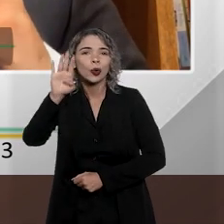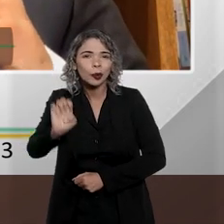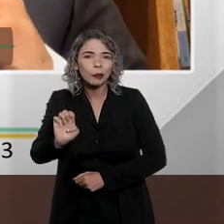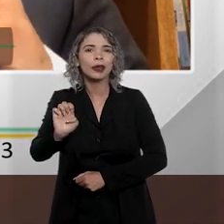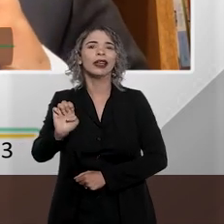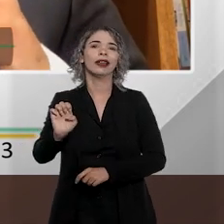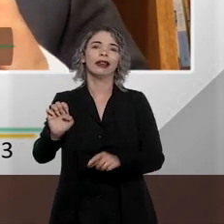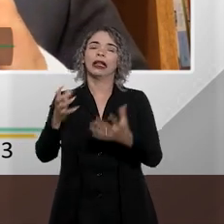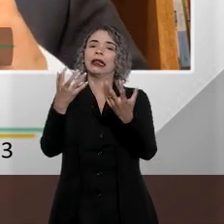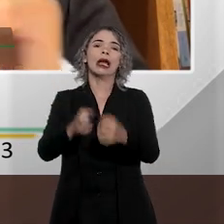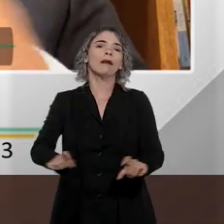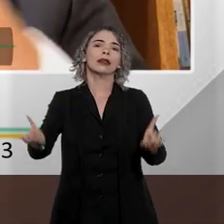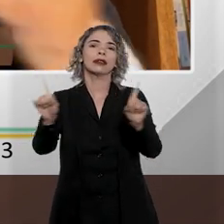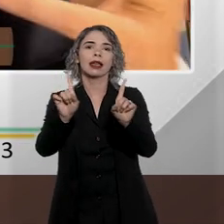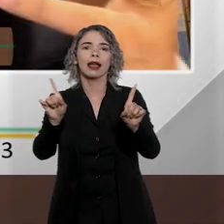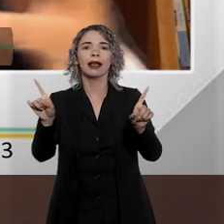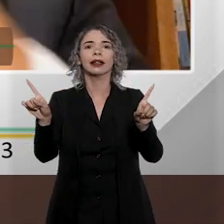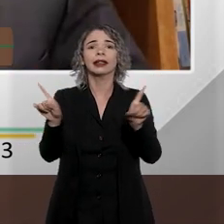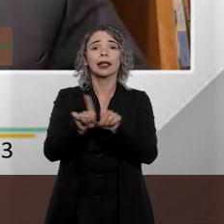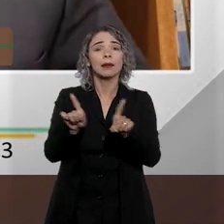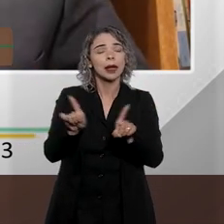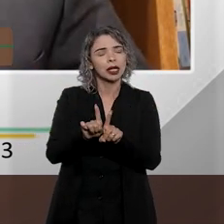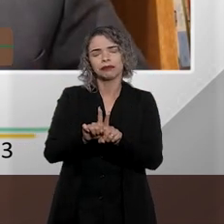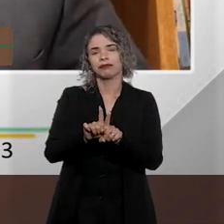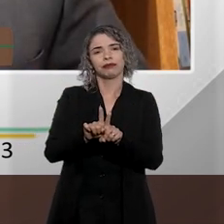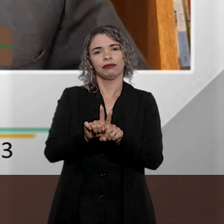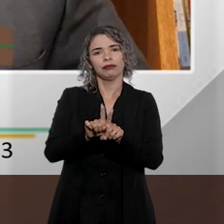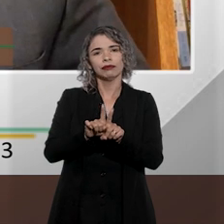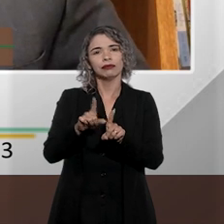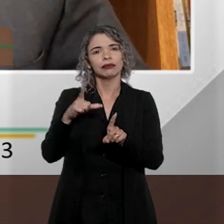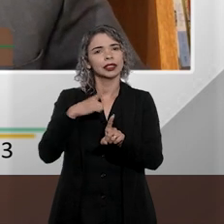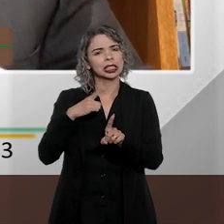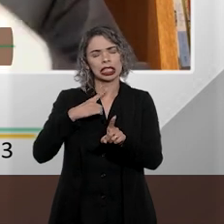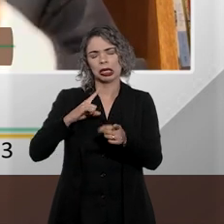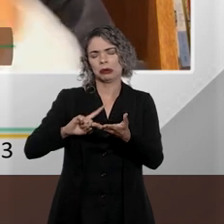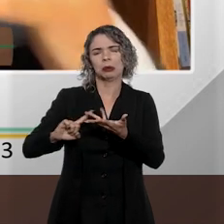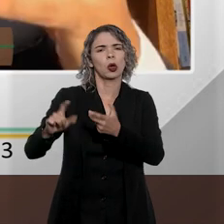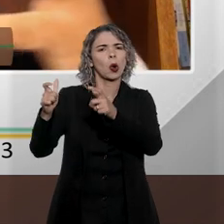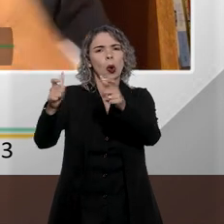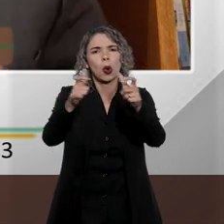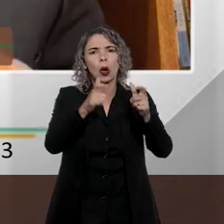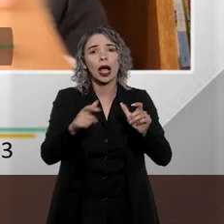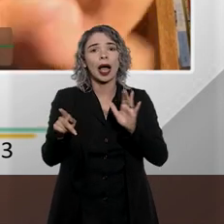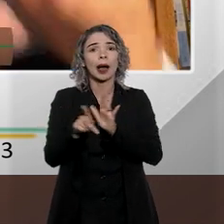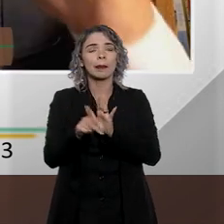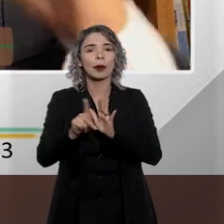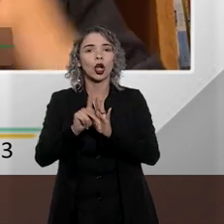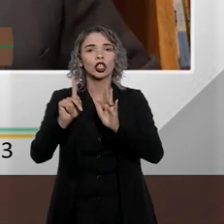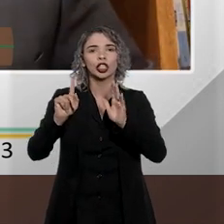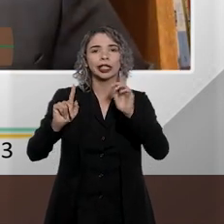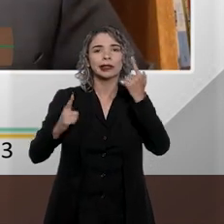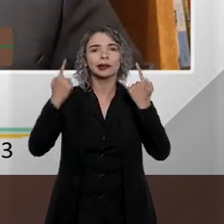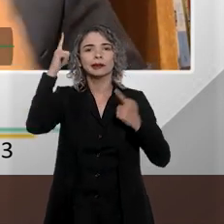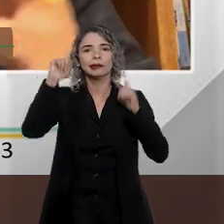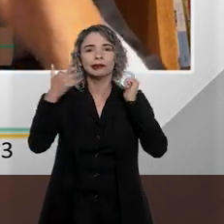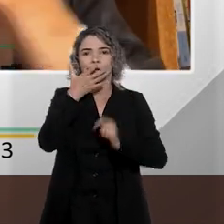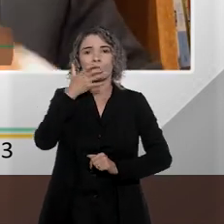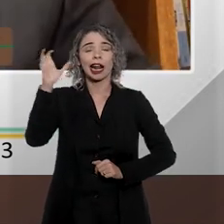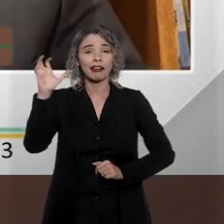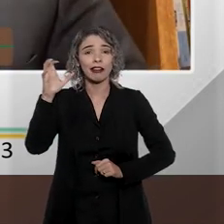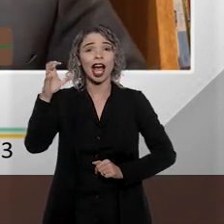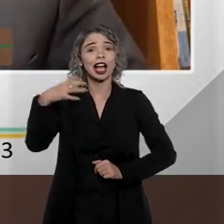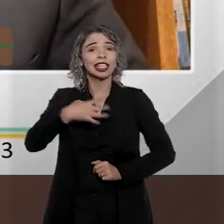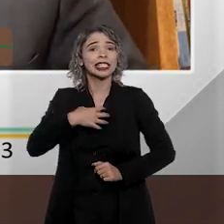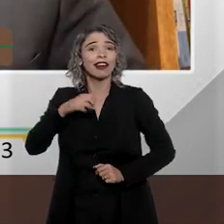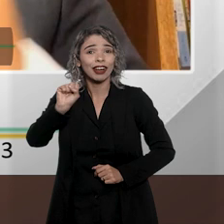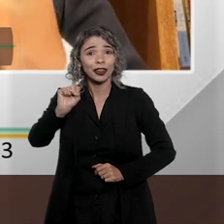clubes de carnaval aqui em Salvador, blocos